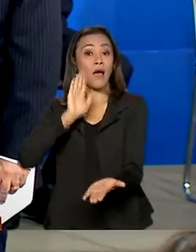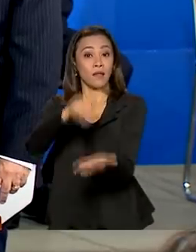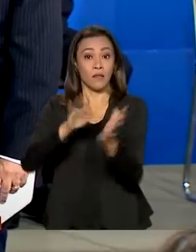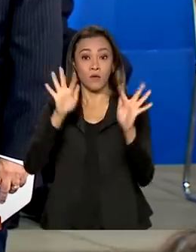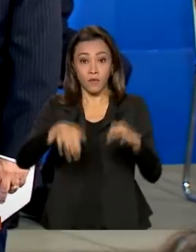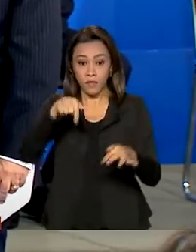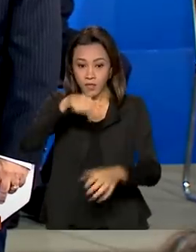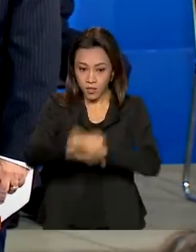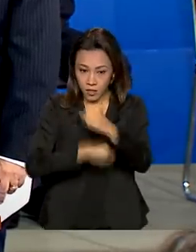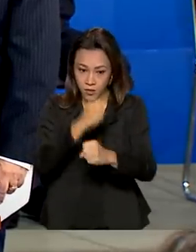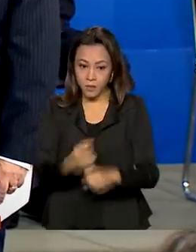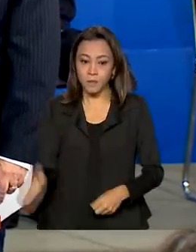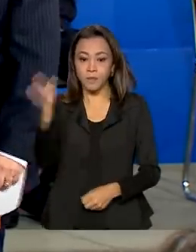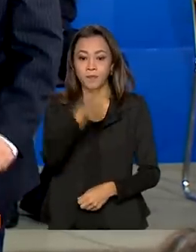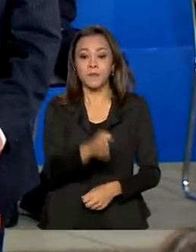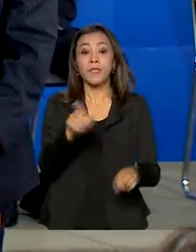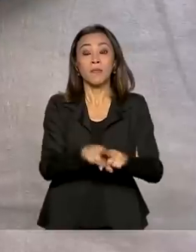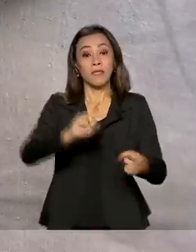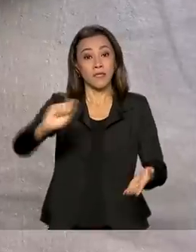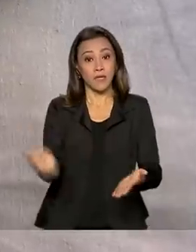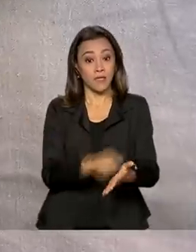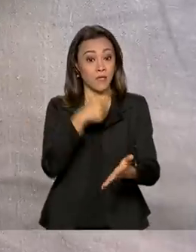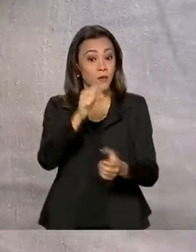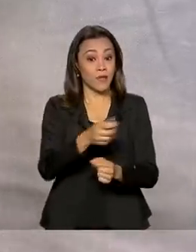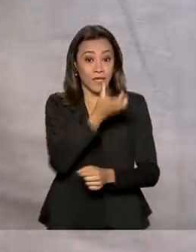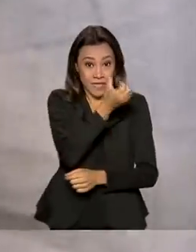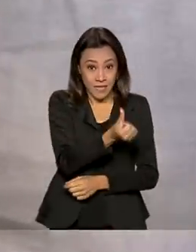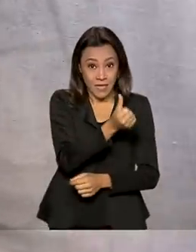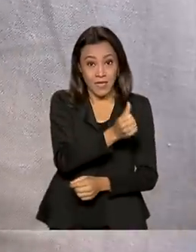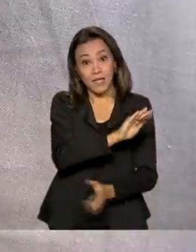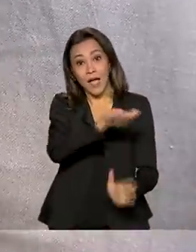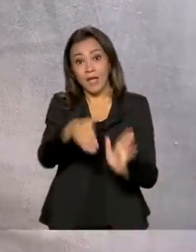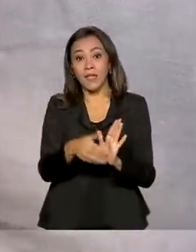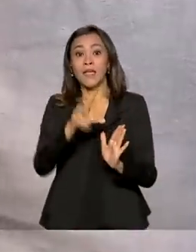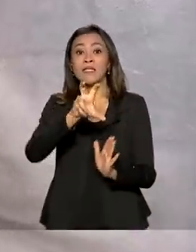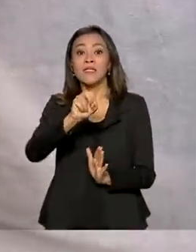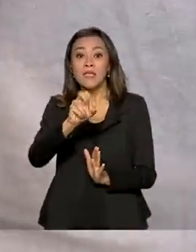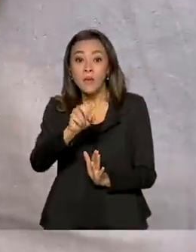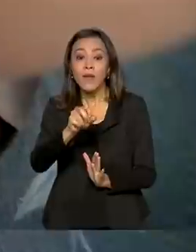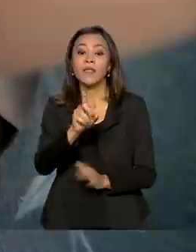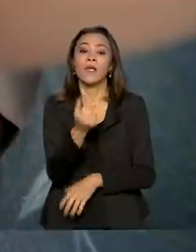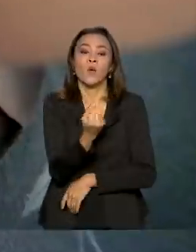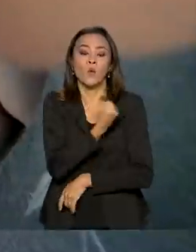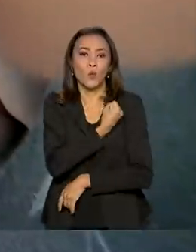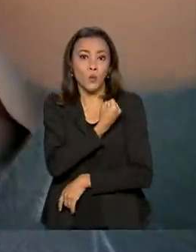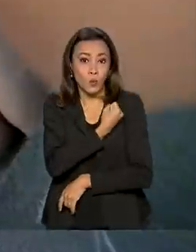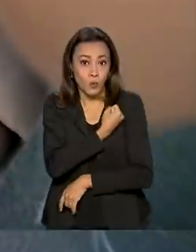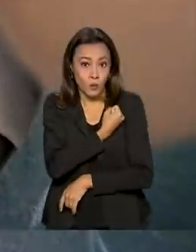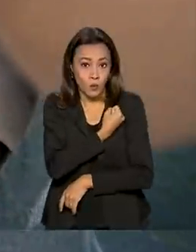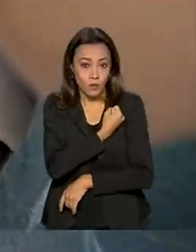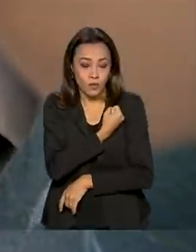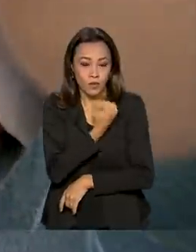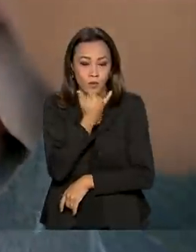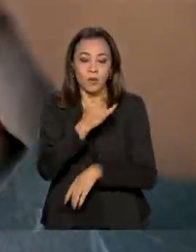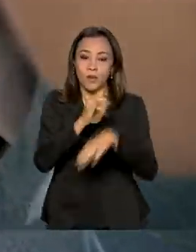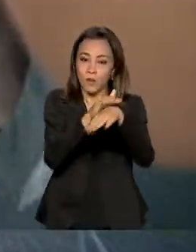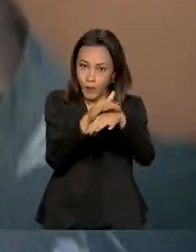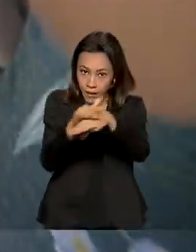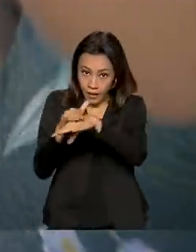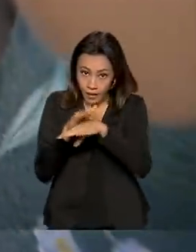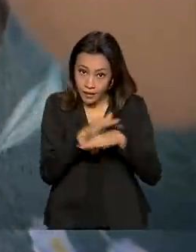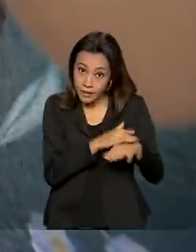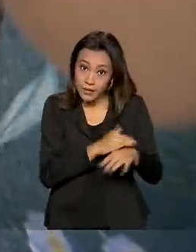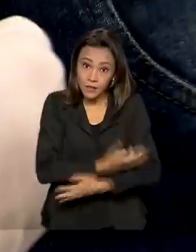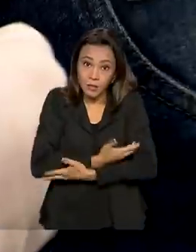Presidente Jair Bolsonaro sanciona a lei que amplia de 6 para 50 o número de doses de doenças detectadas